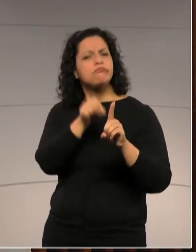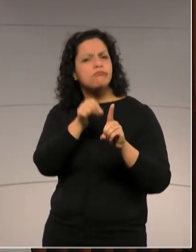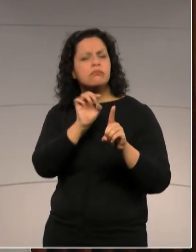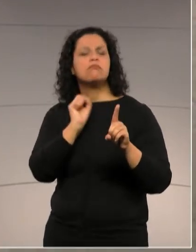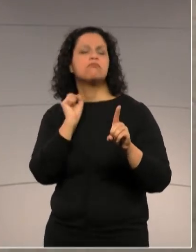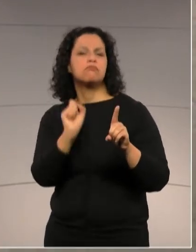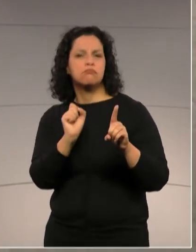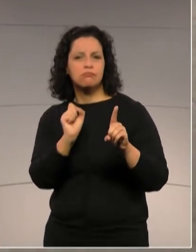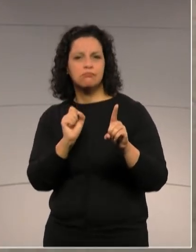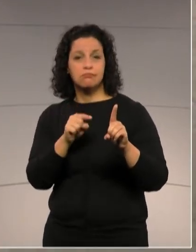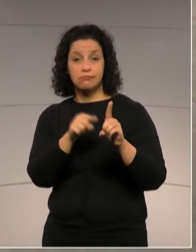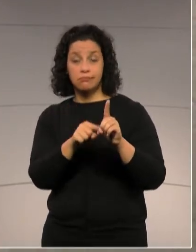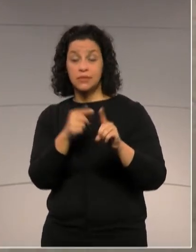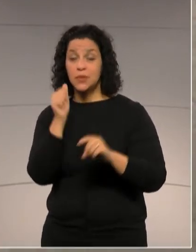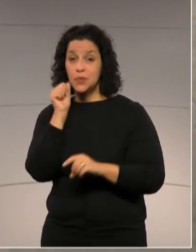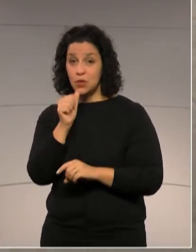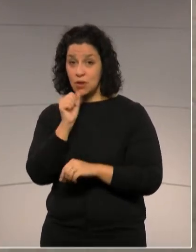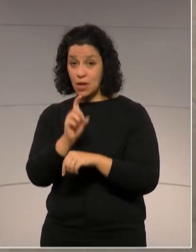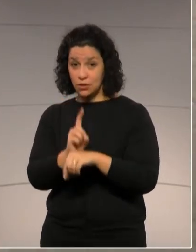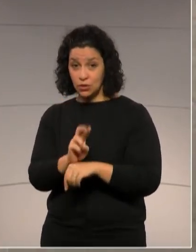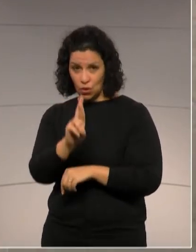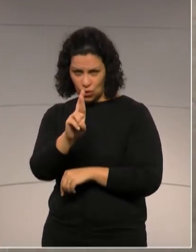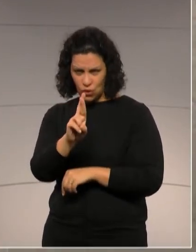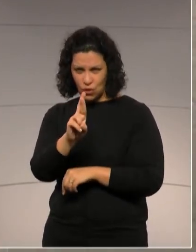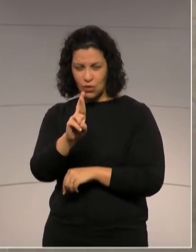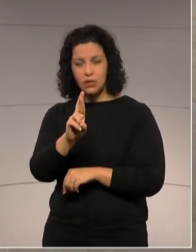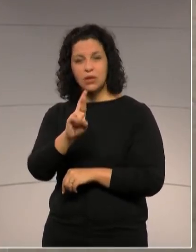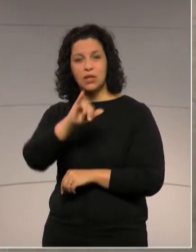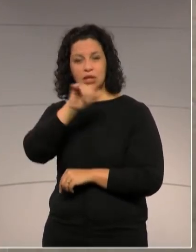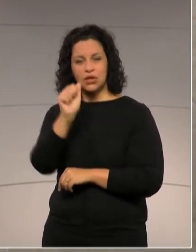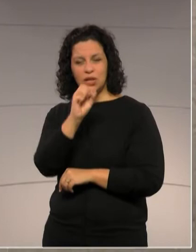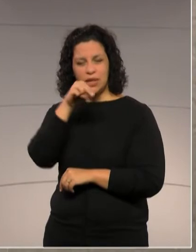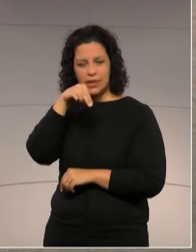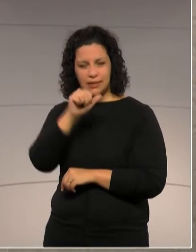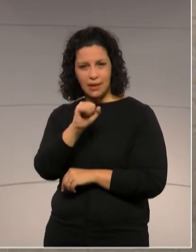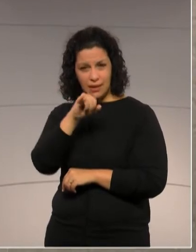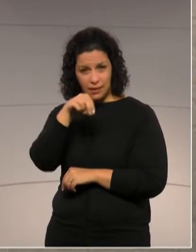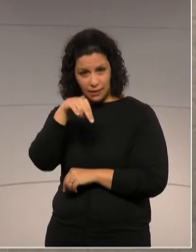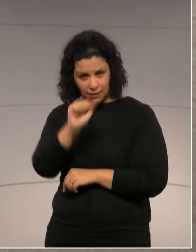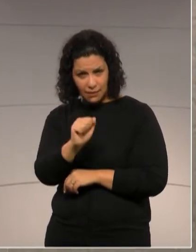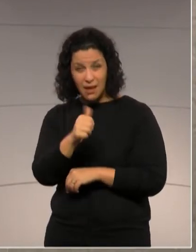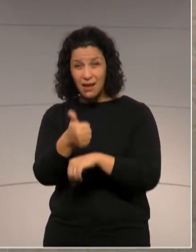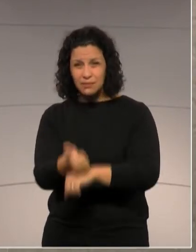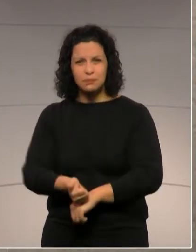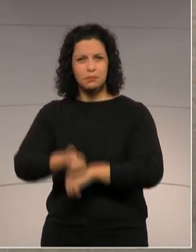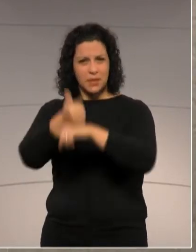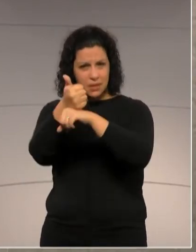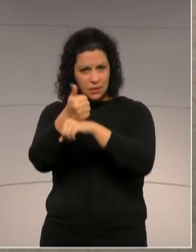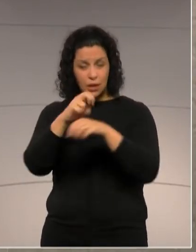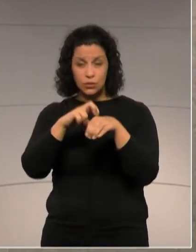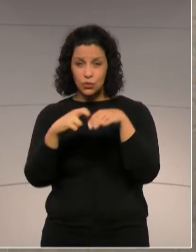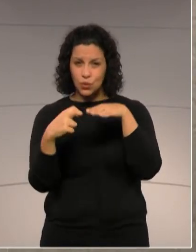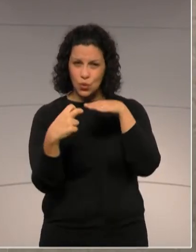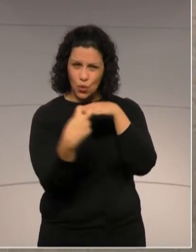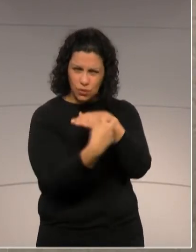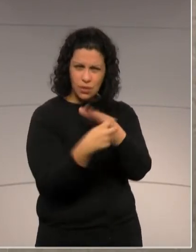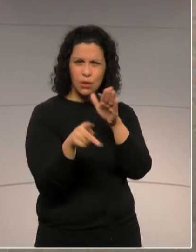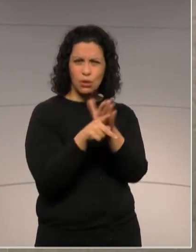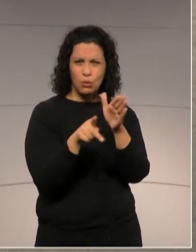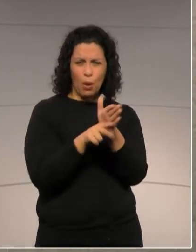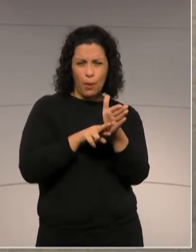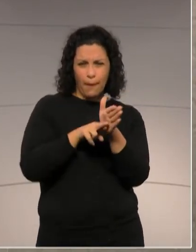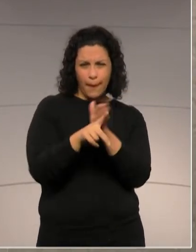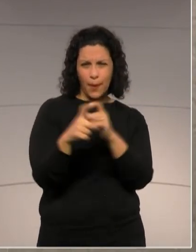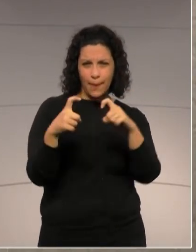a doutora Janaína Nauman, presidente do Conselho Regional de Biomedicina do Estado do Paraná.